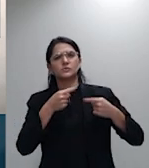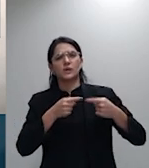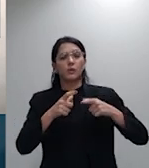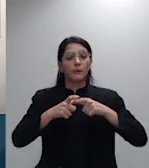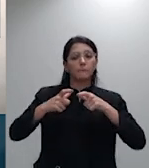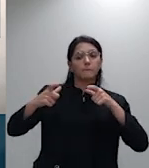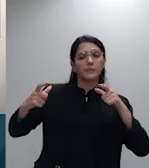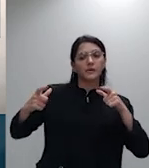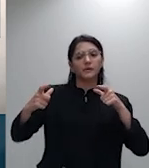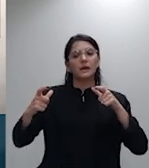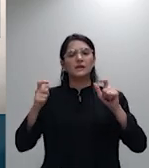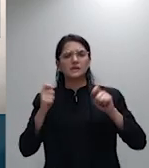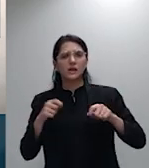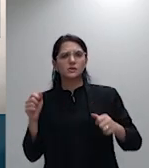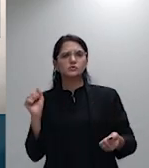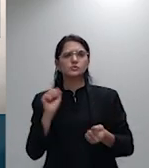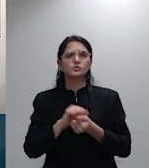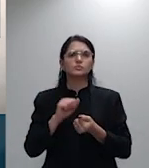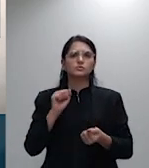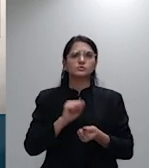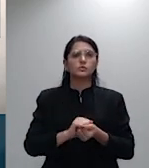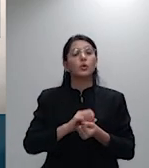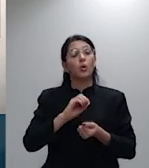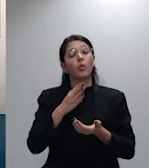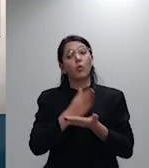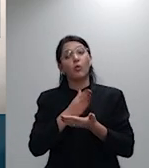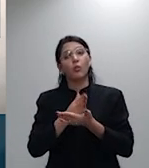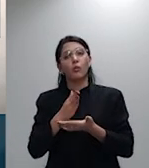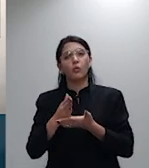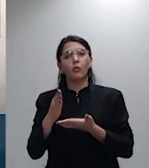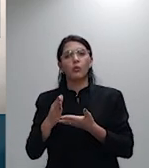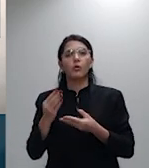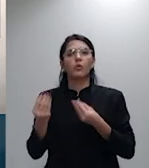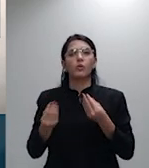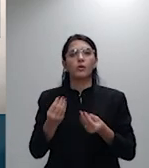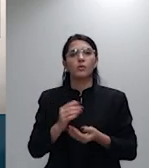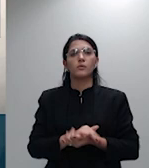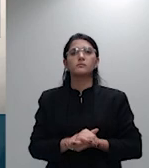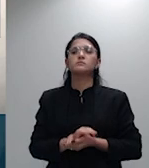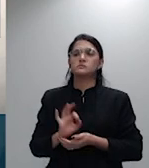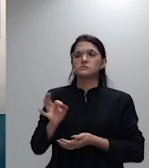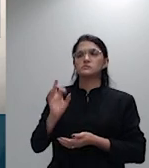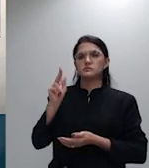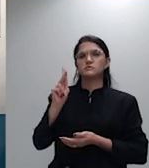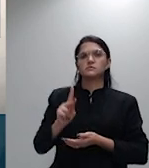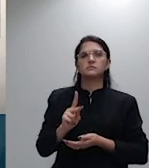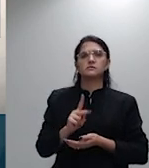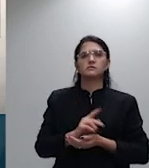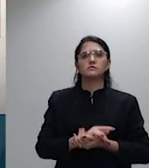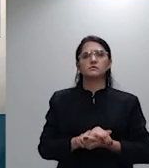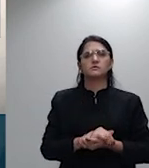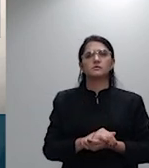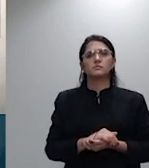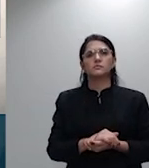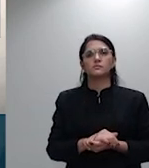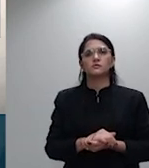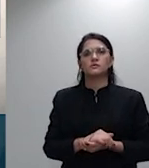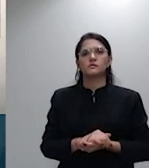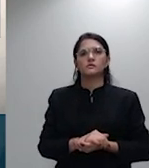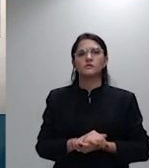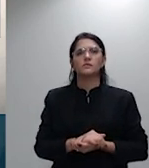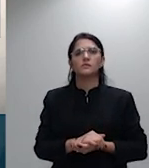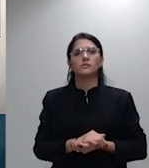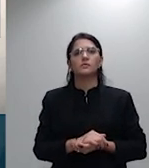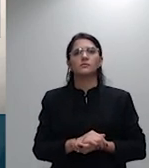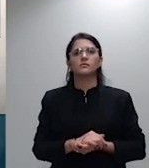tribunal inferior foi isso mesmo presidente porque nesse está impedido o ministro Buzzi mas circunstancialmente poderíamos chegar a